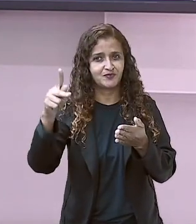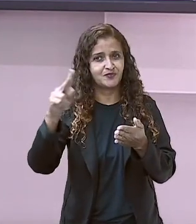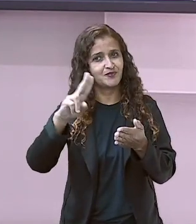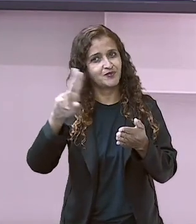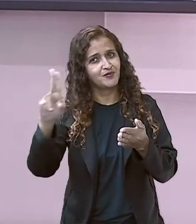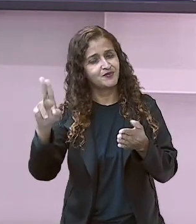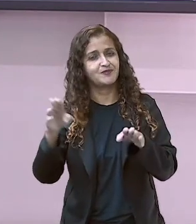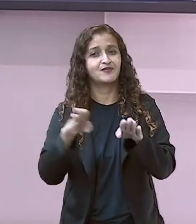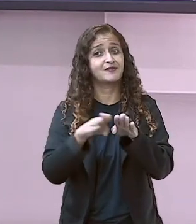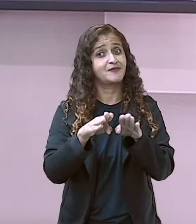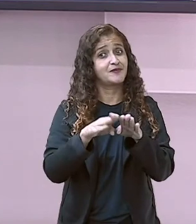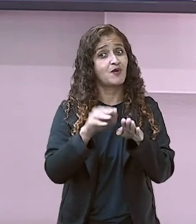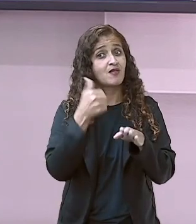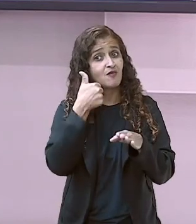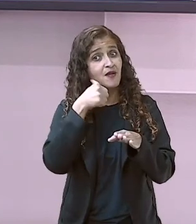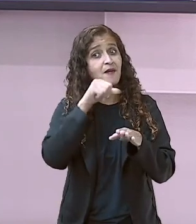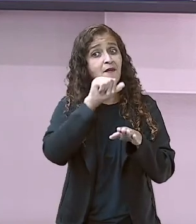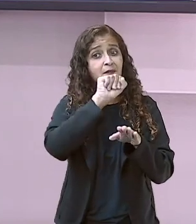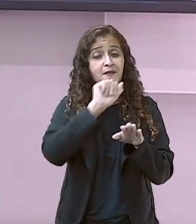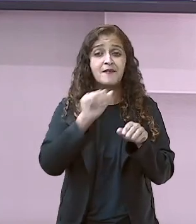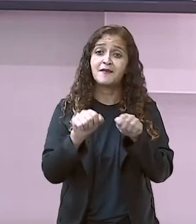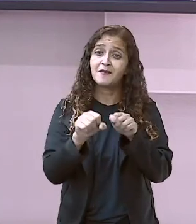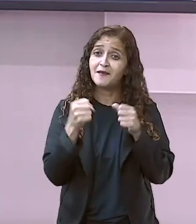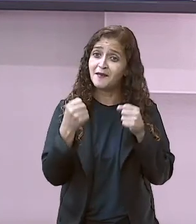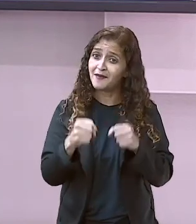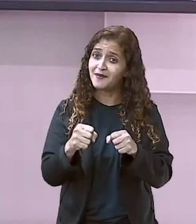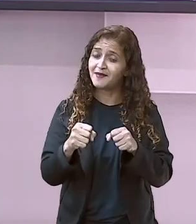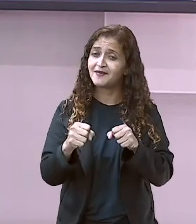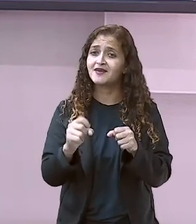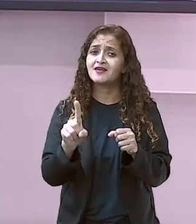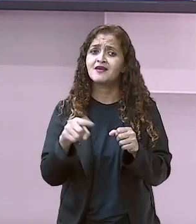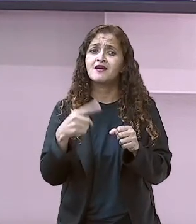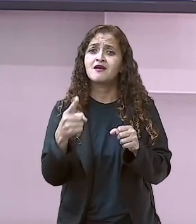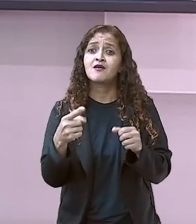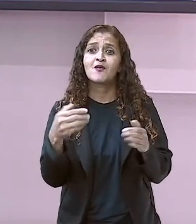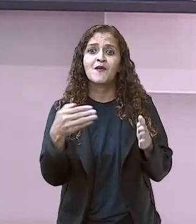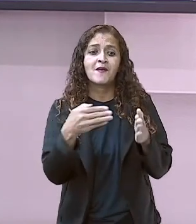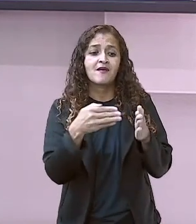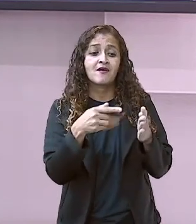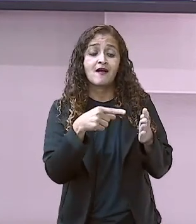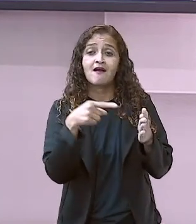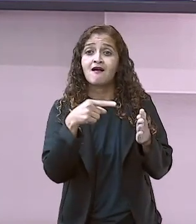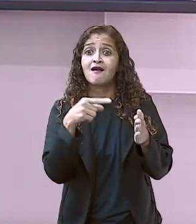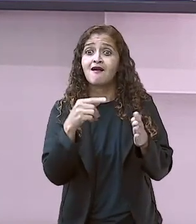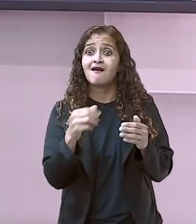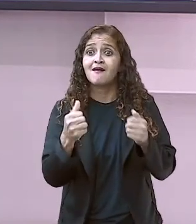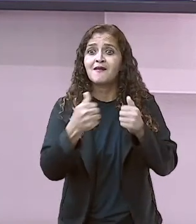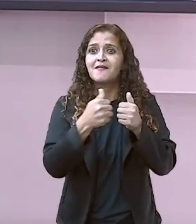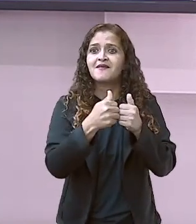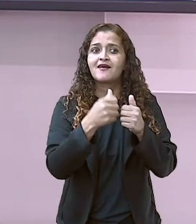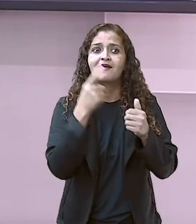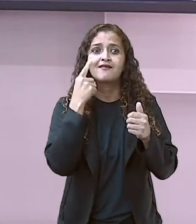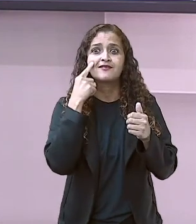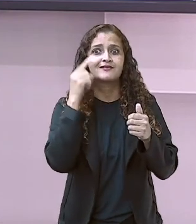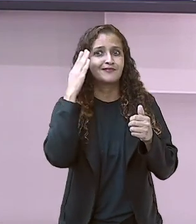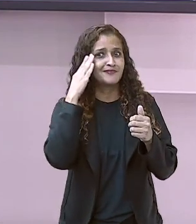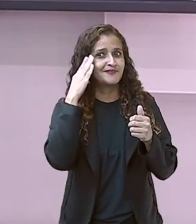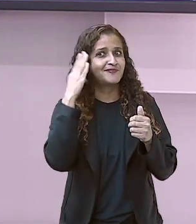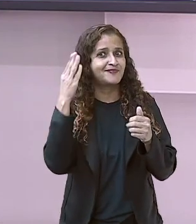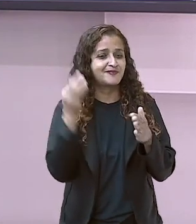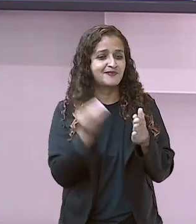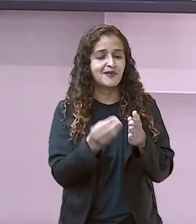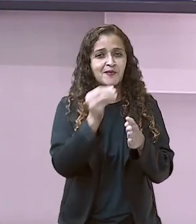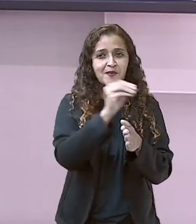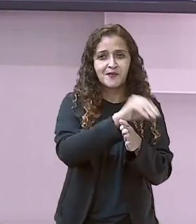chegando o próximo ali, você já vai estar sabendo. Não deixe de pedir pra conseguir um calendário pra vocês. Não é